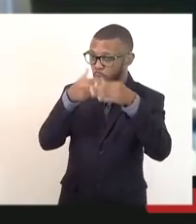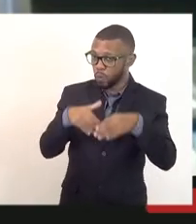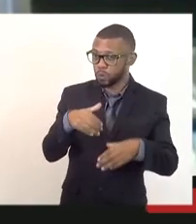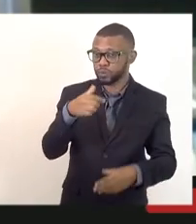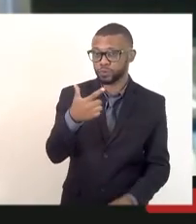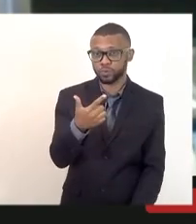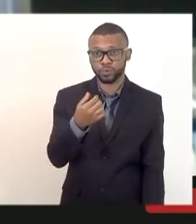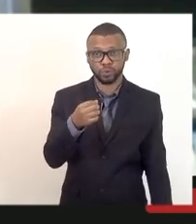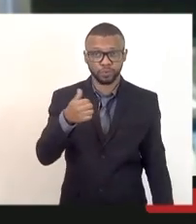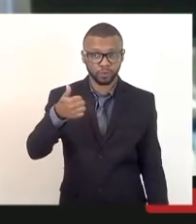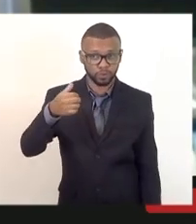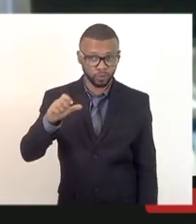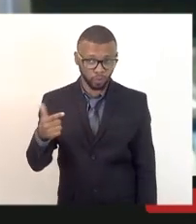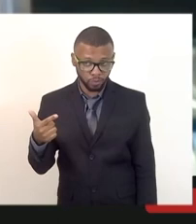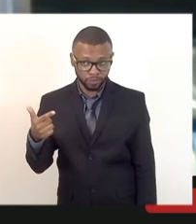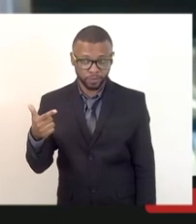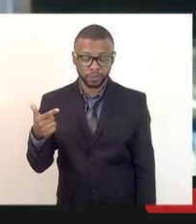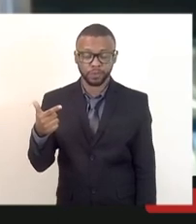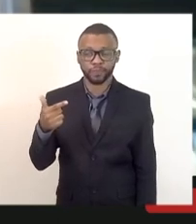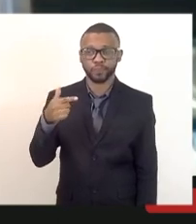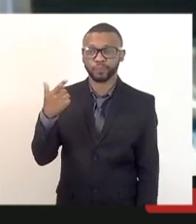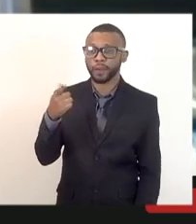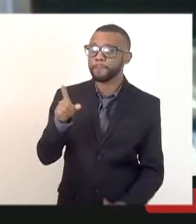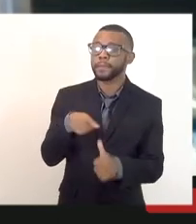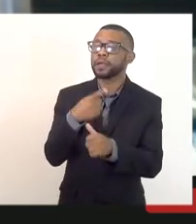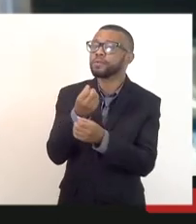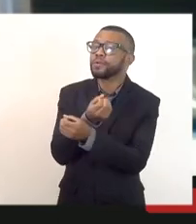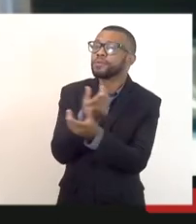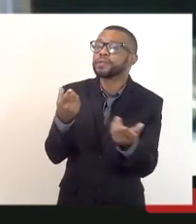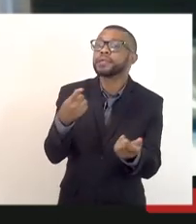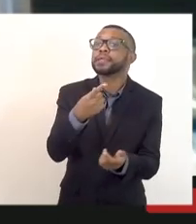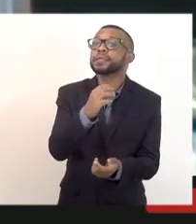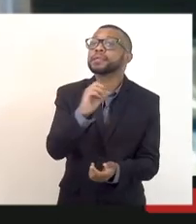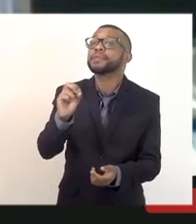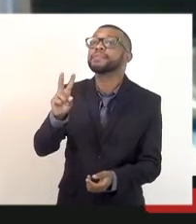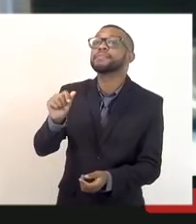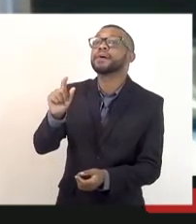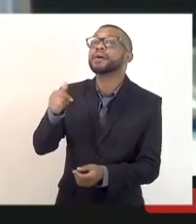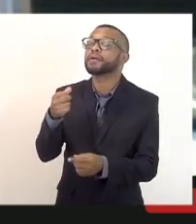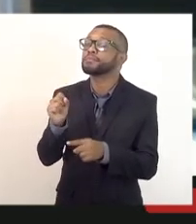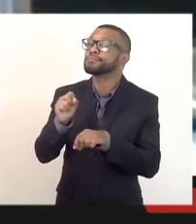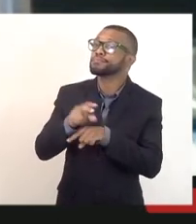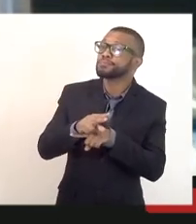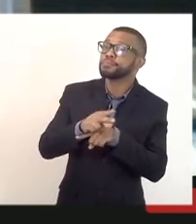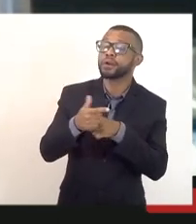primeiramente, foi ofertado a 100 vagas para o cargo de motorista.